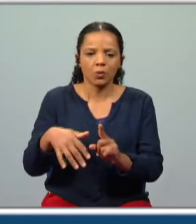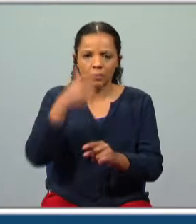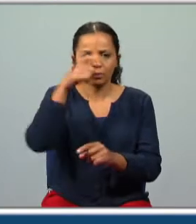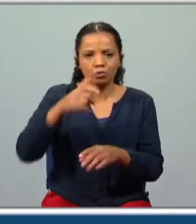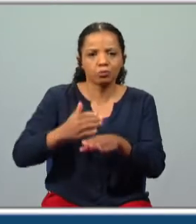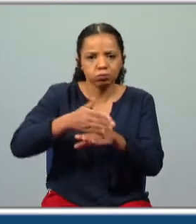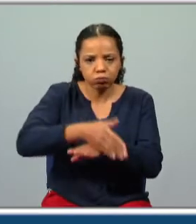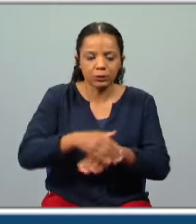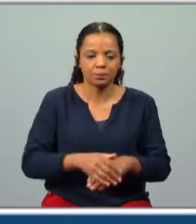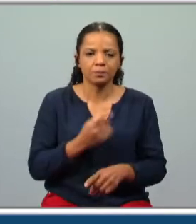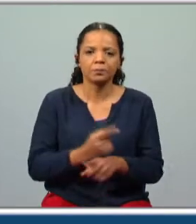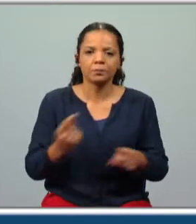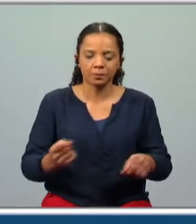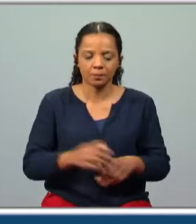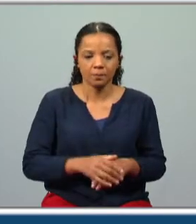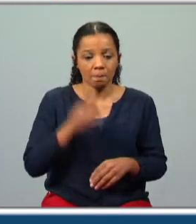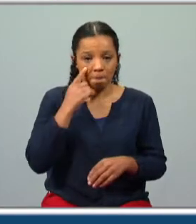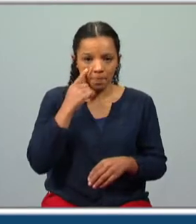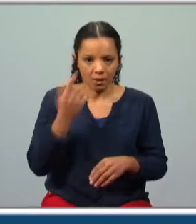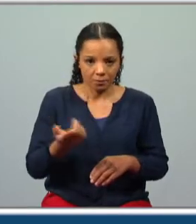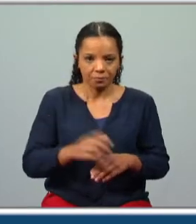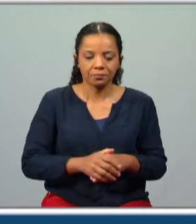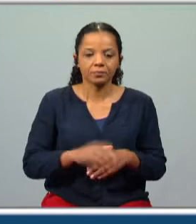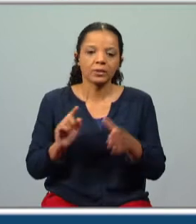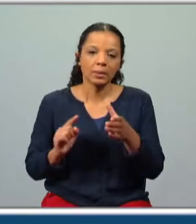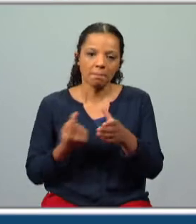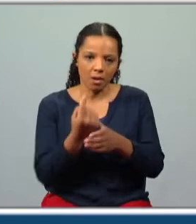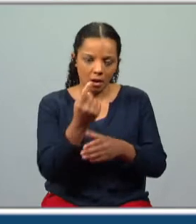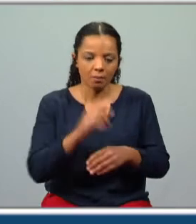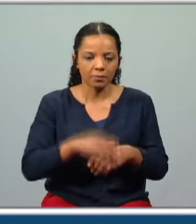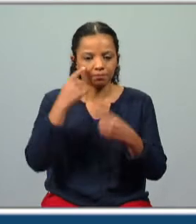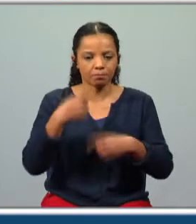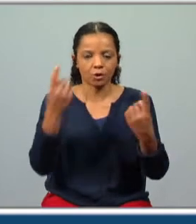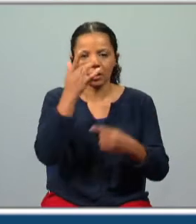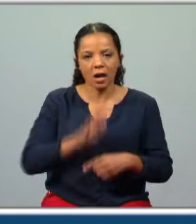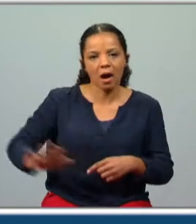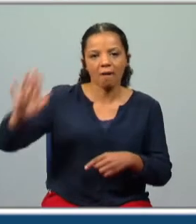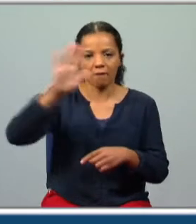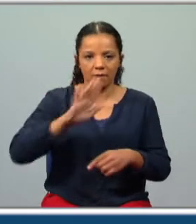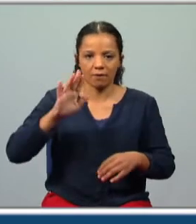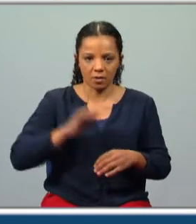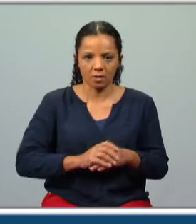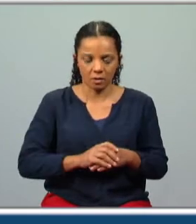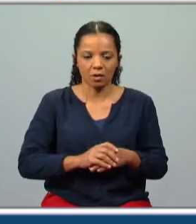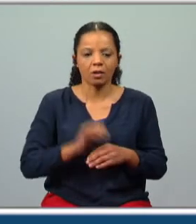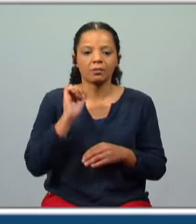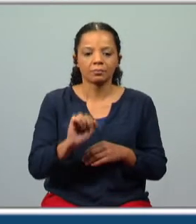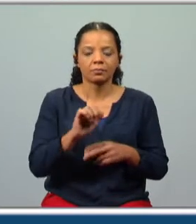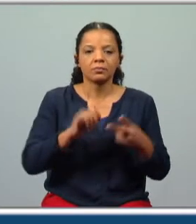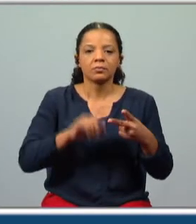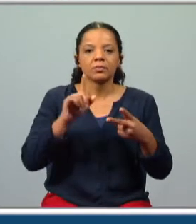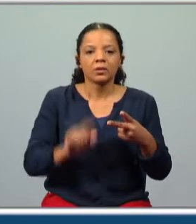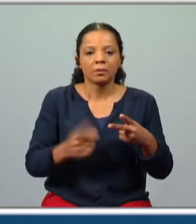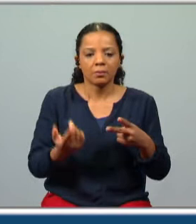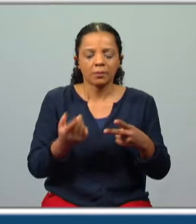navegadores. E porquê? Repara, temos aqui um mapa que te mostra a costa africana, ocidental, e o Cabo da